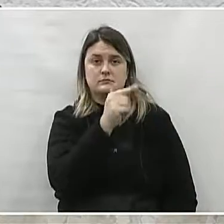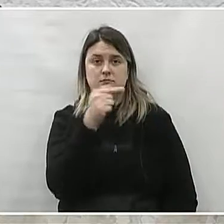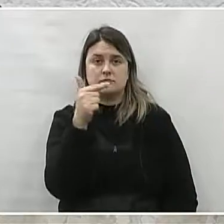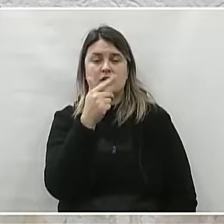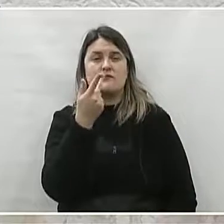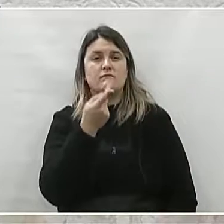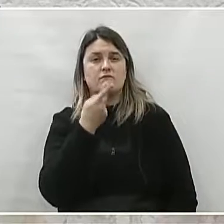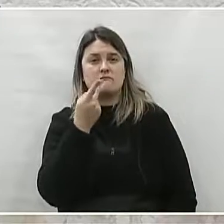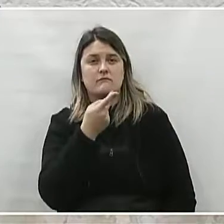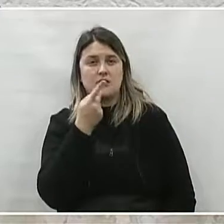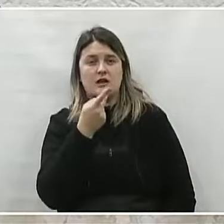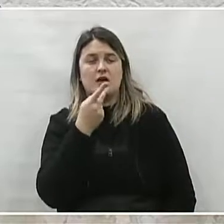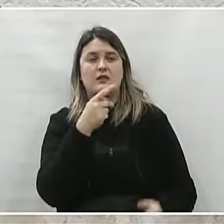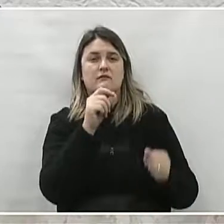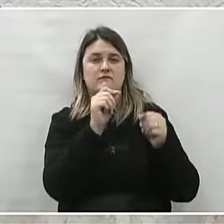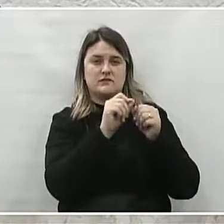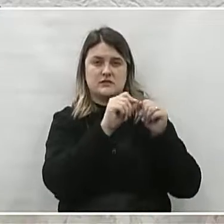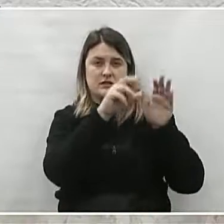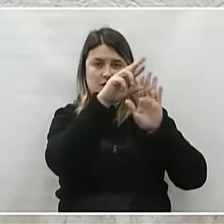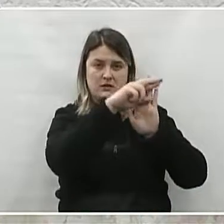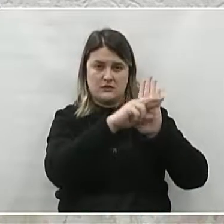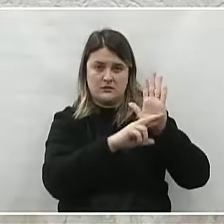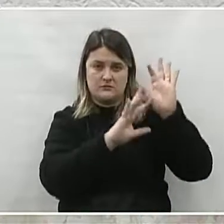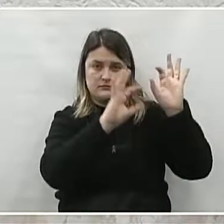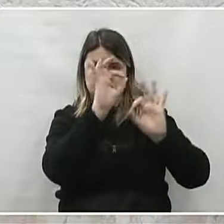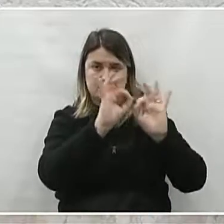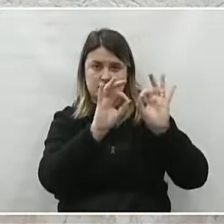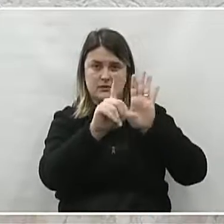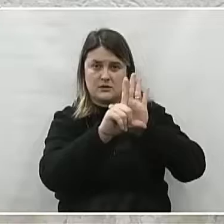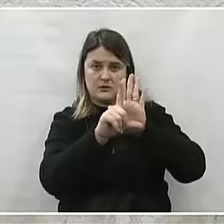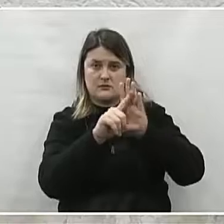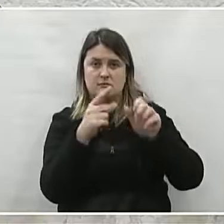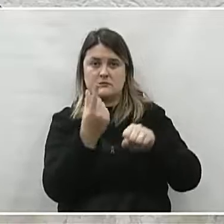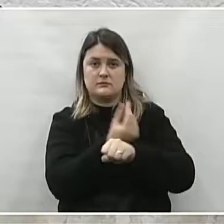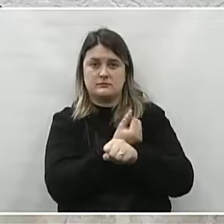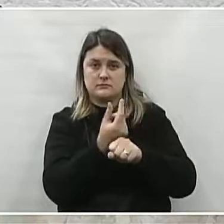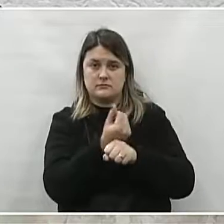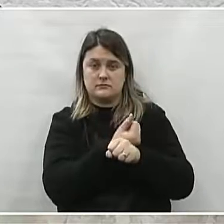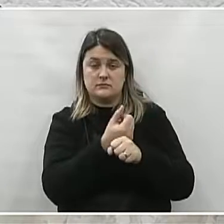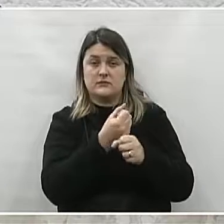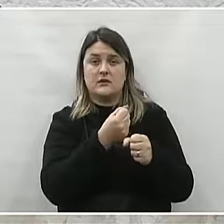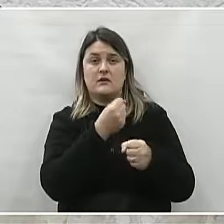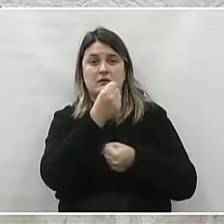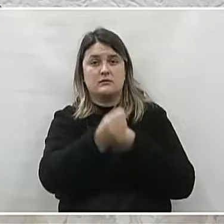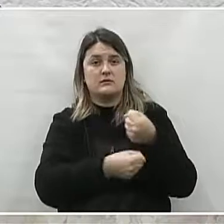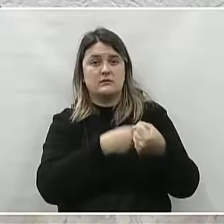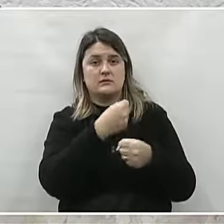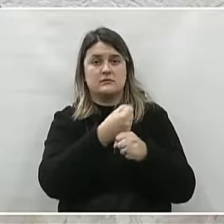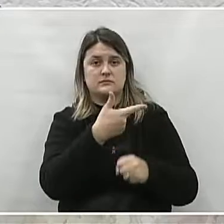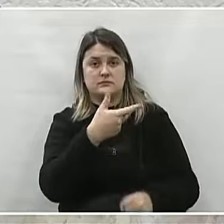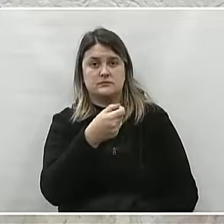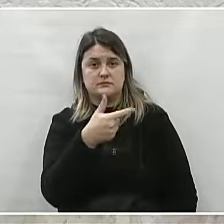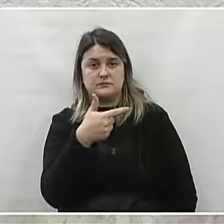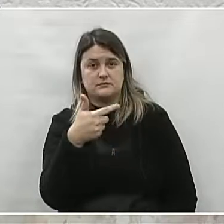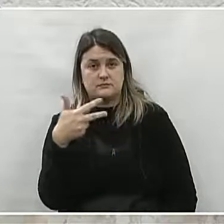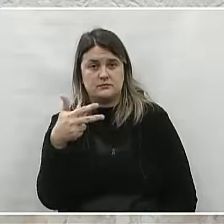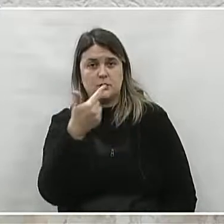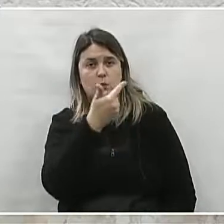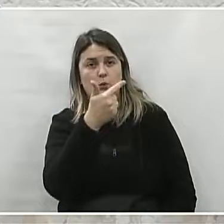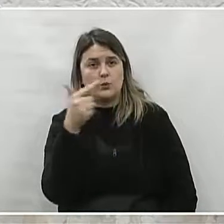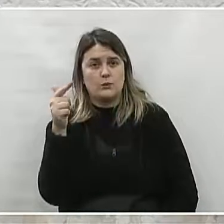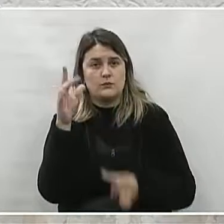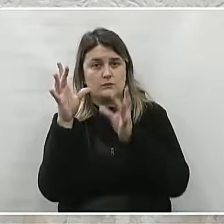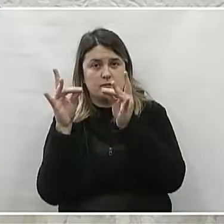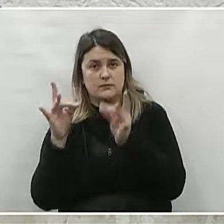Dispõe sobre as diretrizes para a elaboração da lei orçamentária para o exercício de 2023 e da